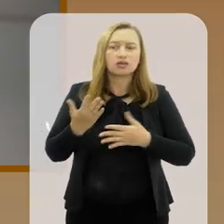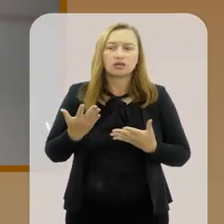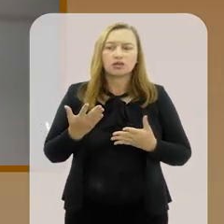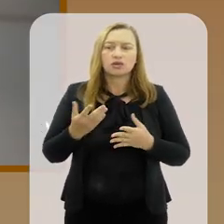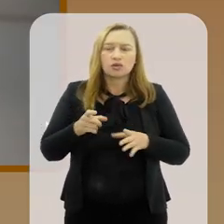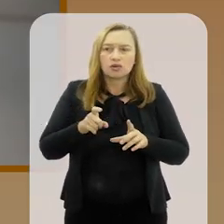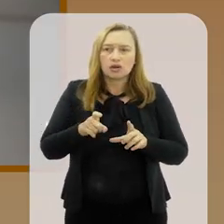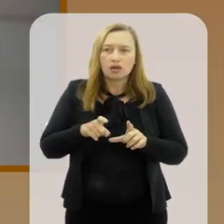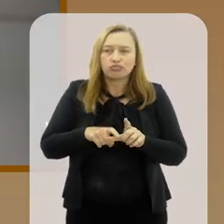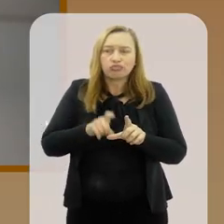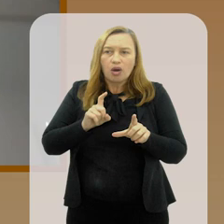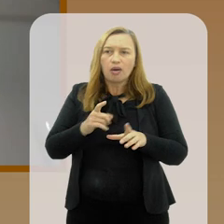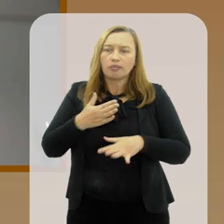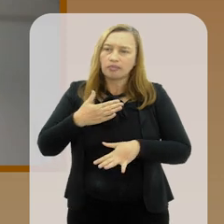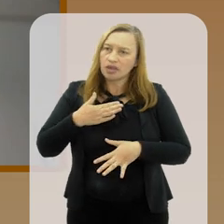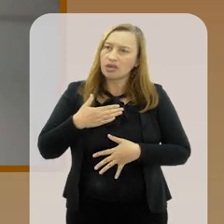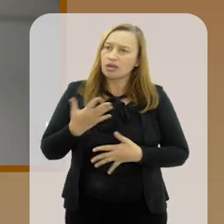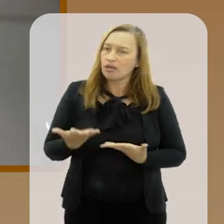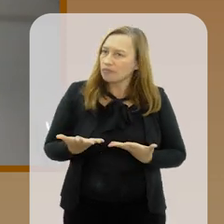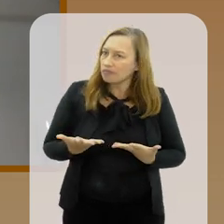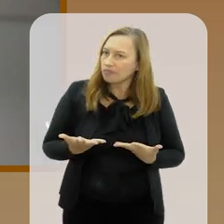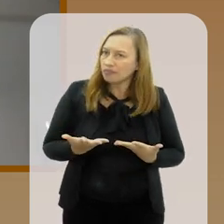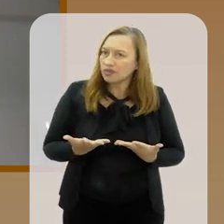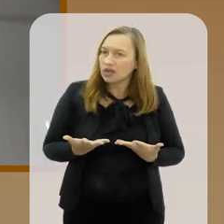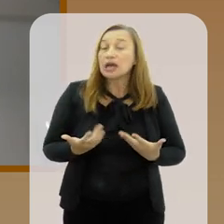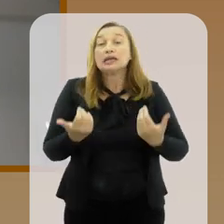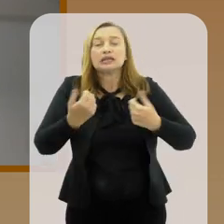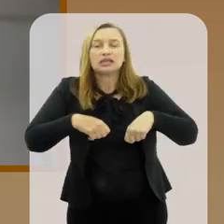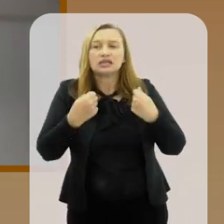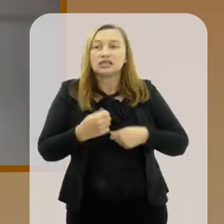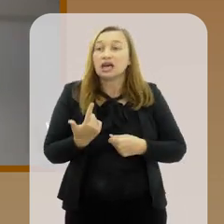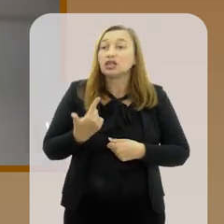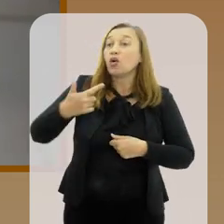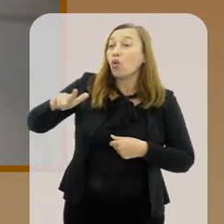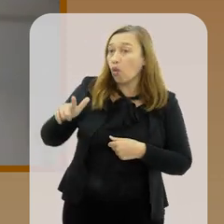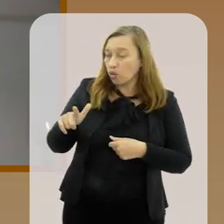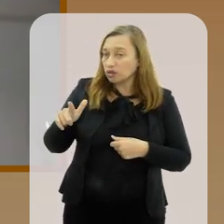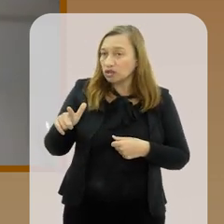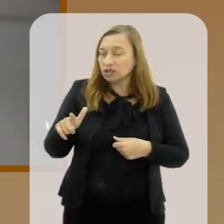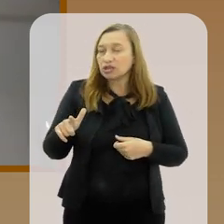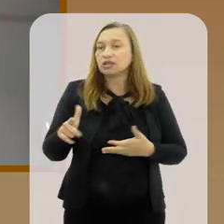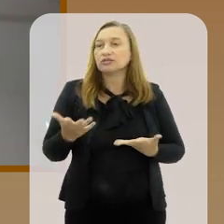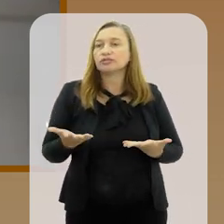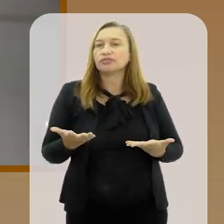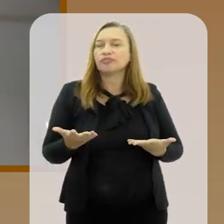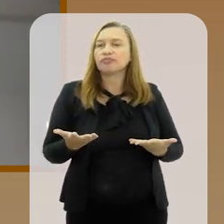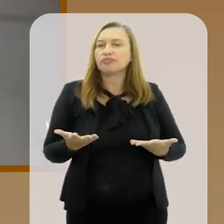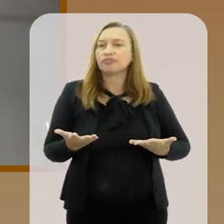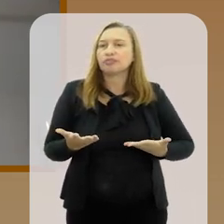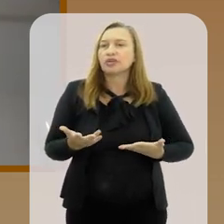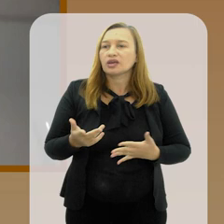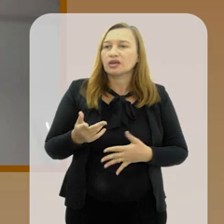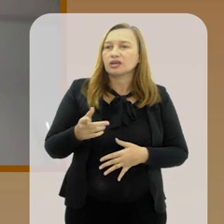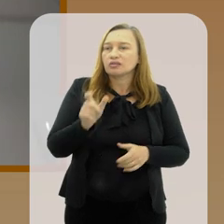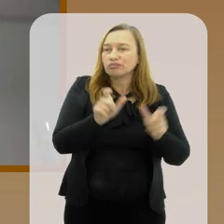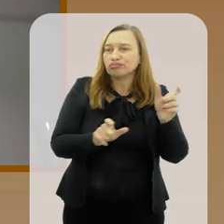autonomia. Enquanto em certas outras, por necessidade, em outros domínios as pessoas têm...